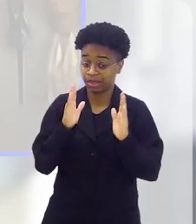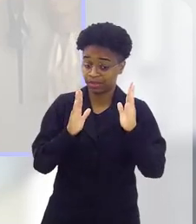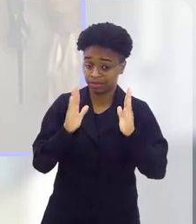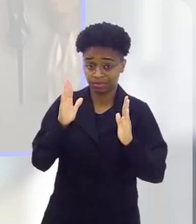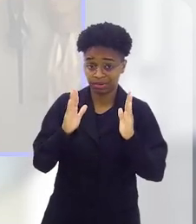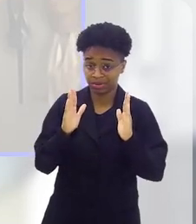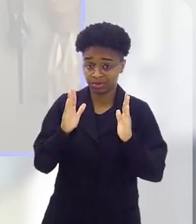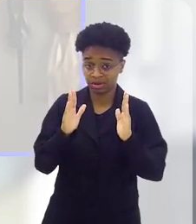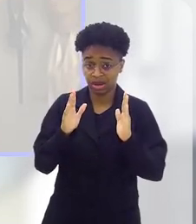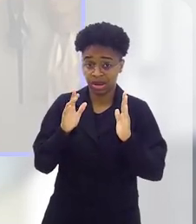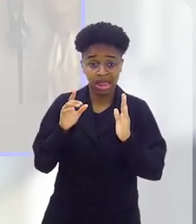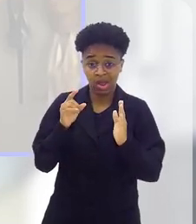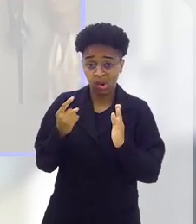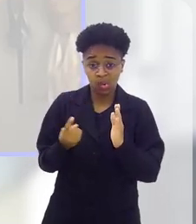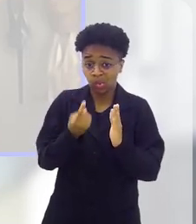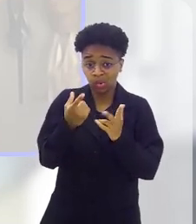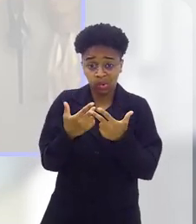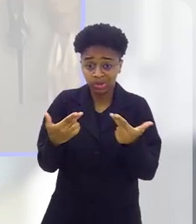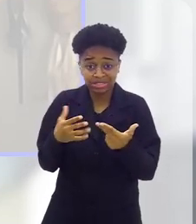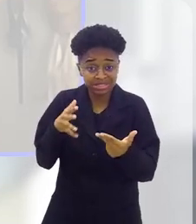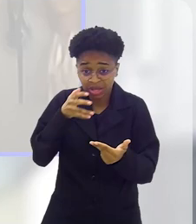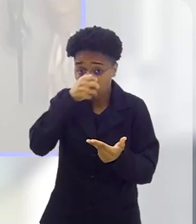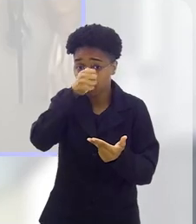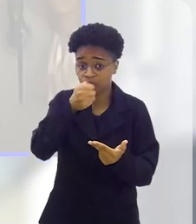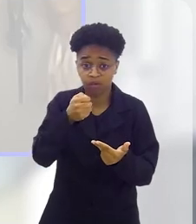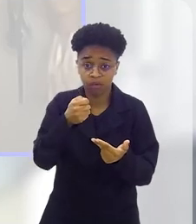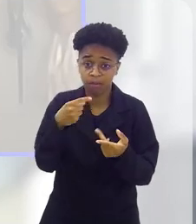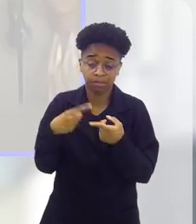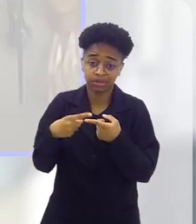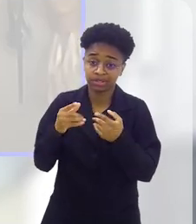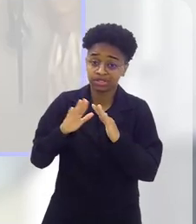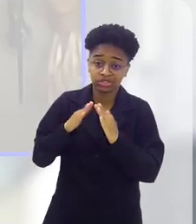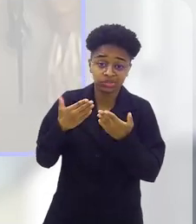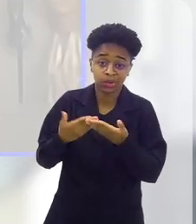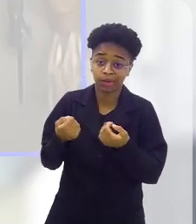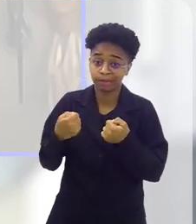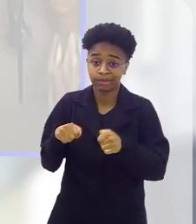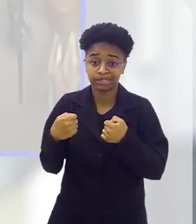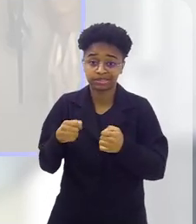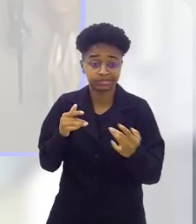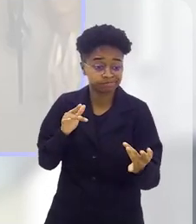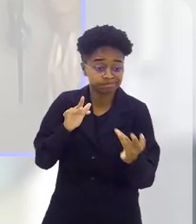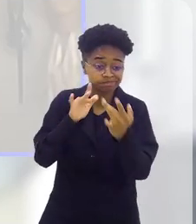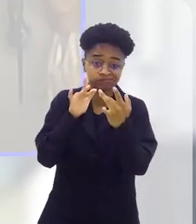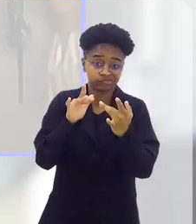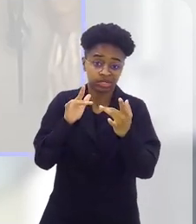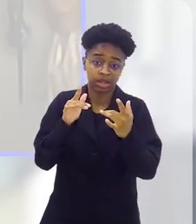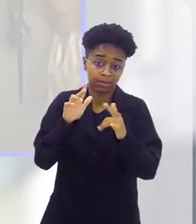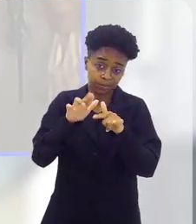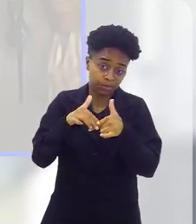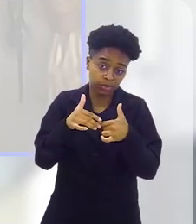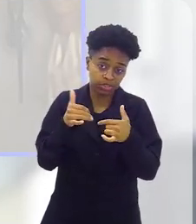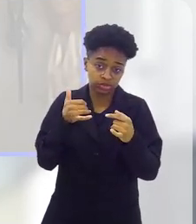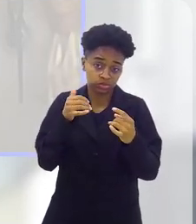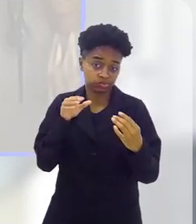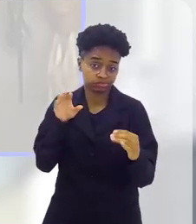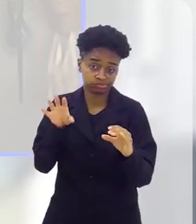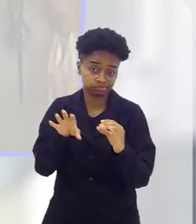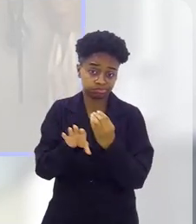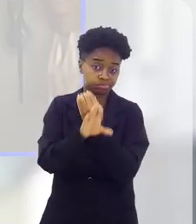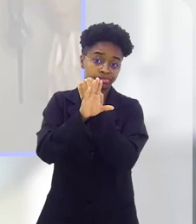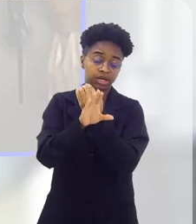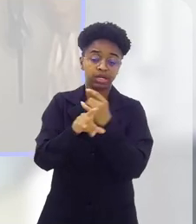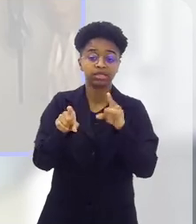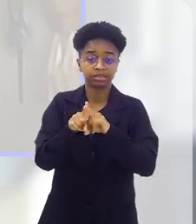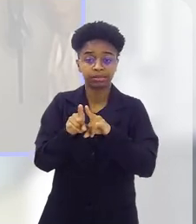pandemia, as telas salvaram em alguns momentos. As escolas foram com telas, né? As